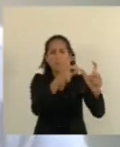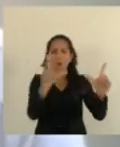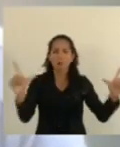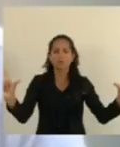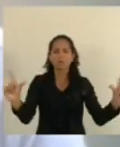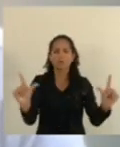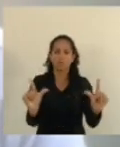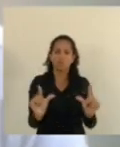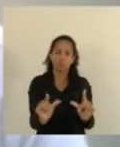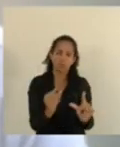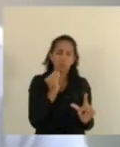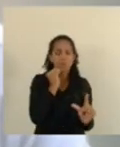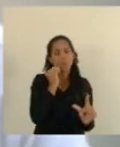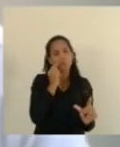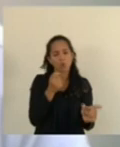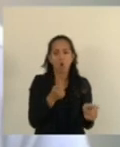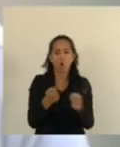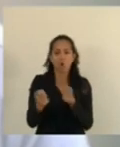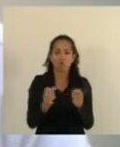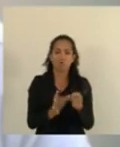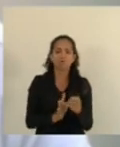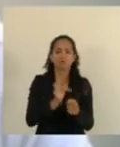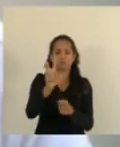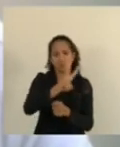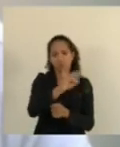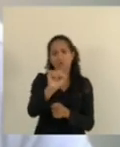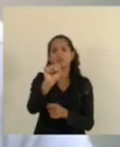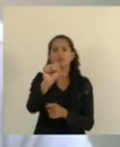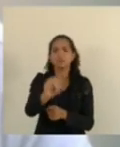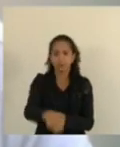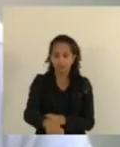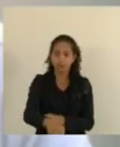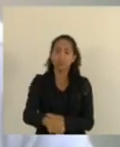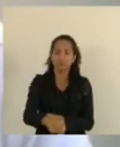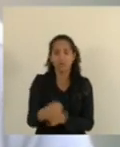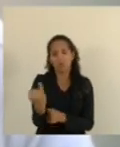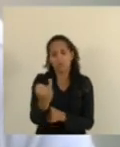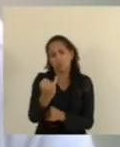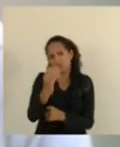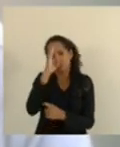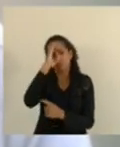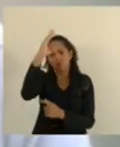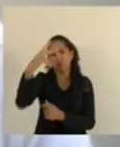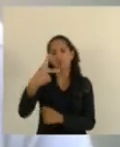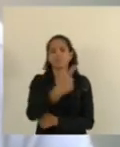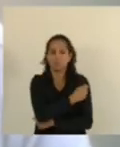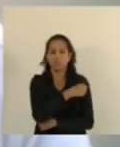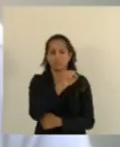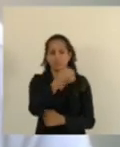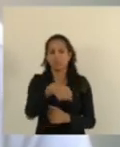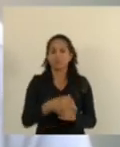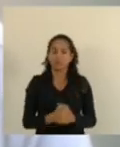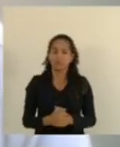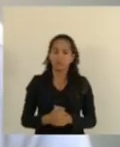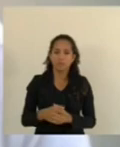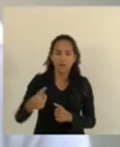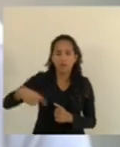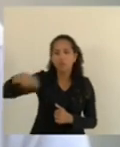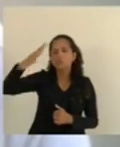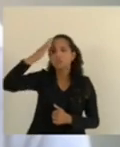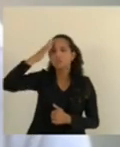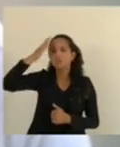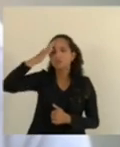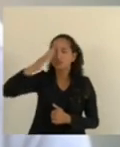controlar, sim, essa terrível doença, mas vamos controlar com a vacinação. Nós sabemos que tem